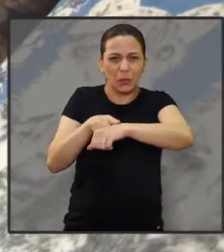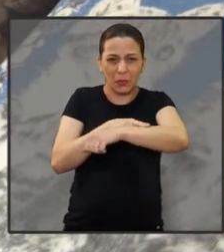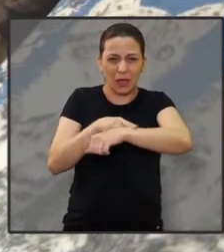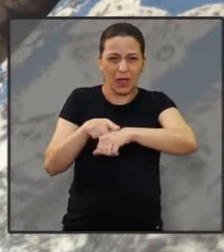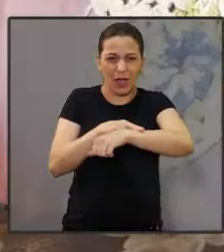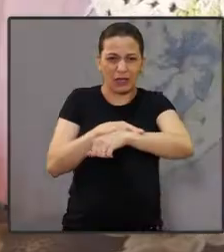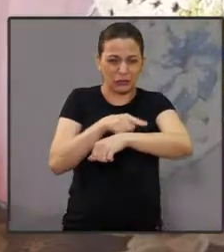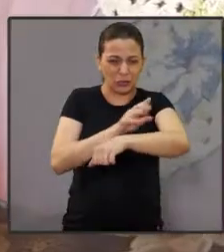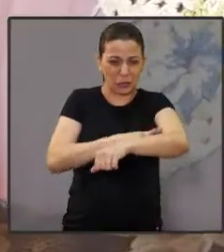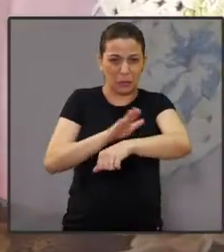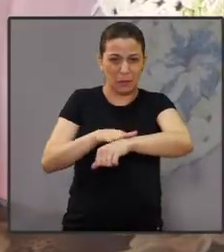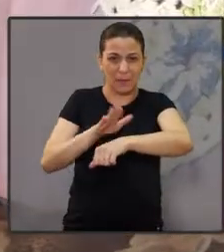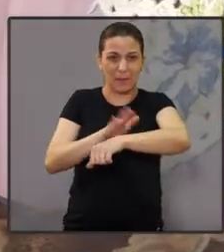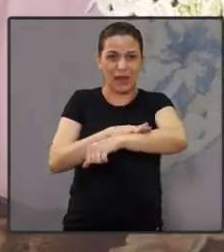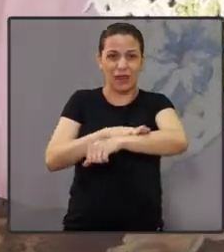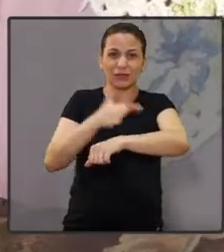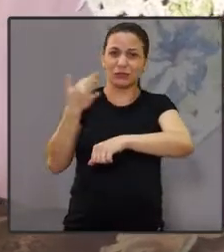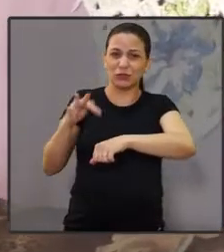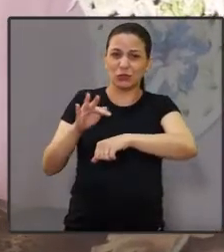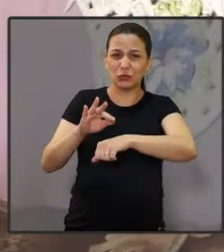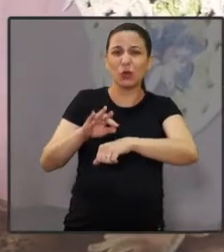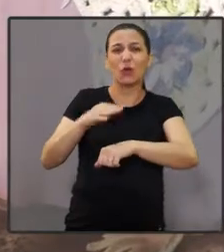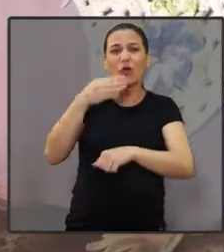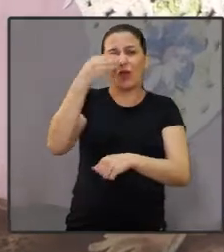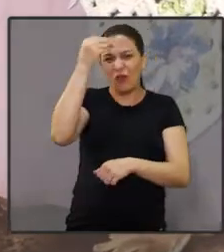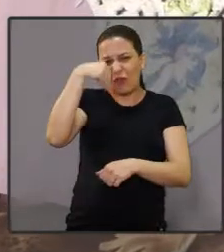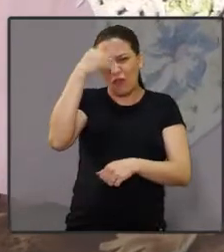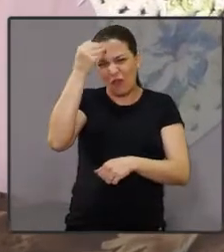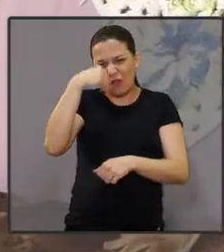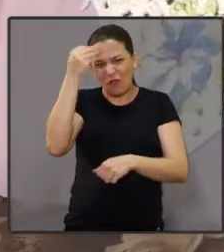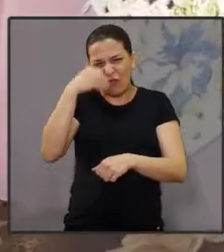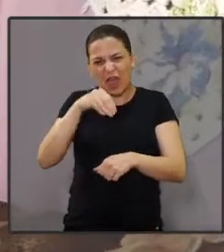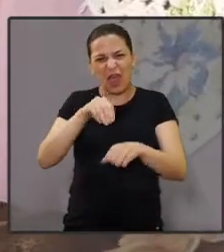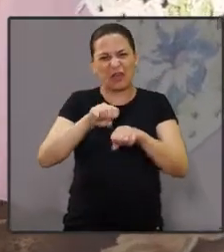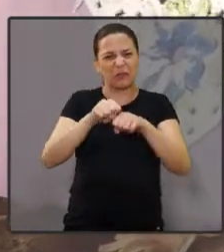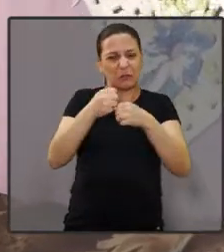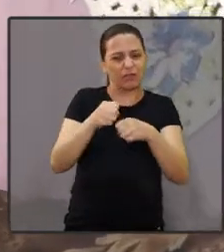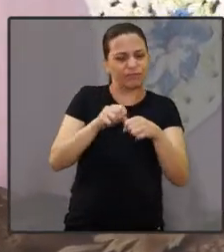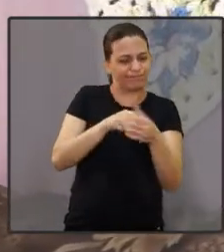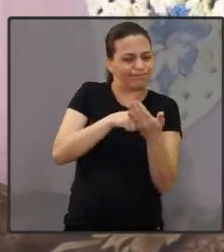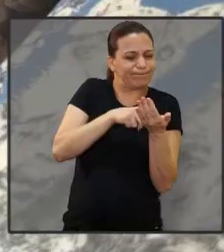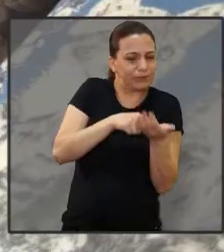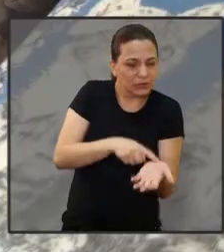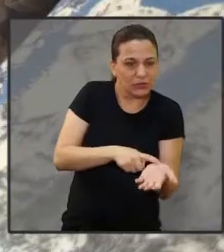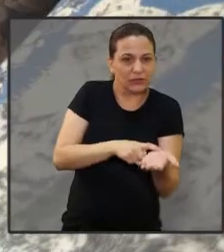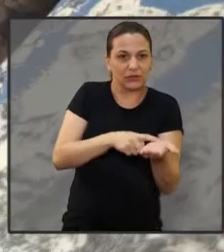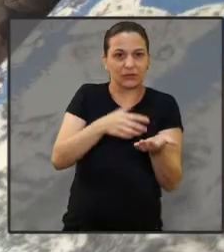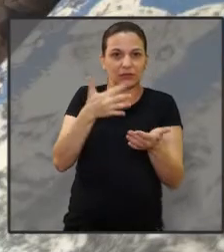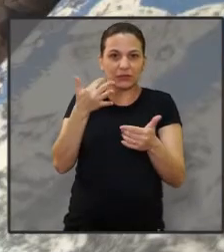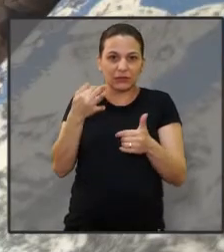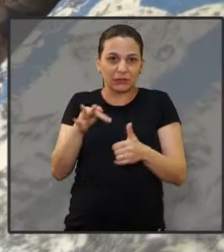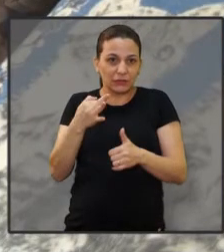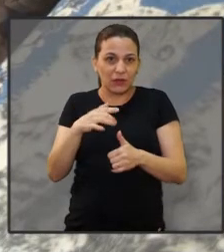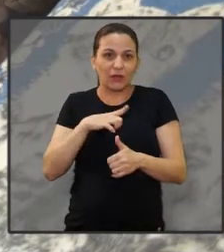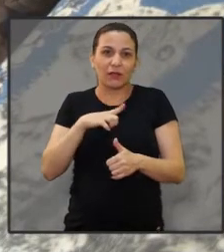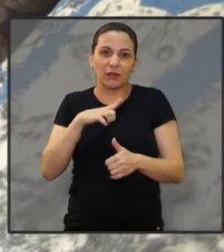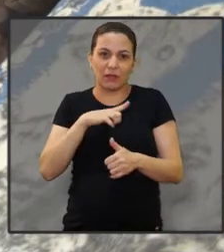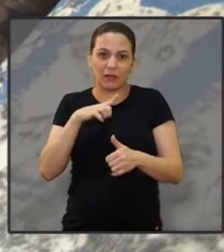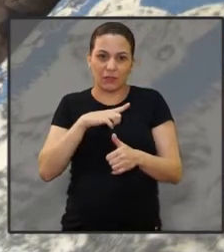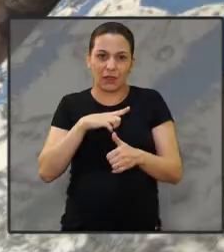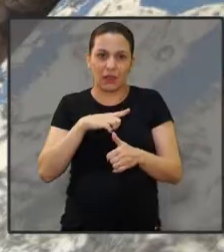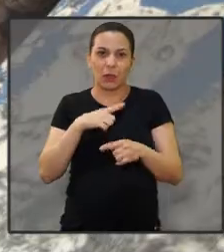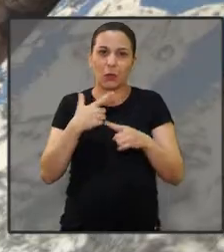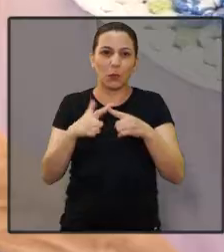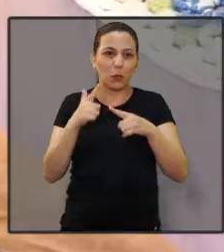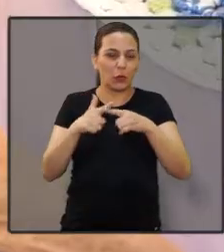o antebraço meu, se eu pegar uma coisa com essa mão, eu não seguro, ele vai. Então, eu fiquei com defeito no braço. Fiquei